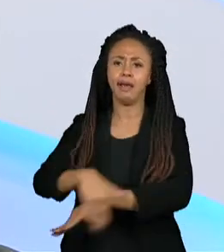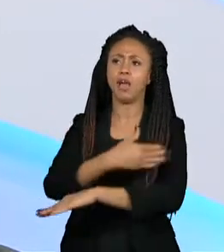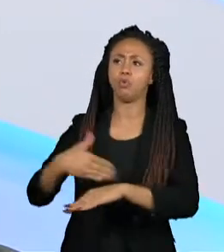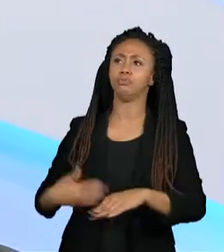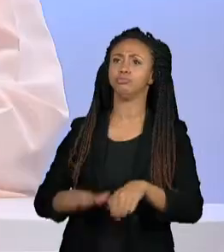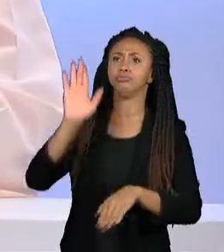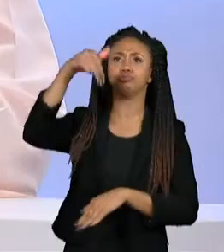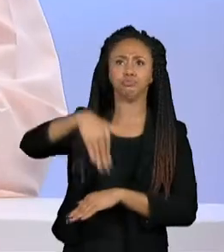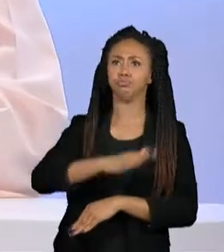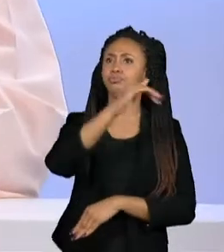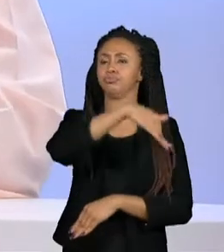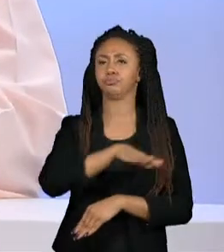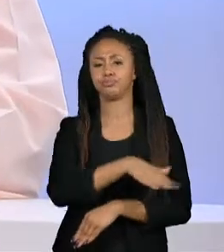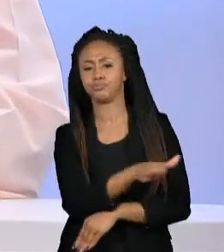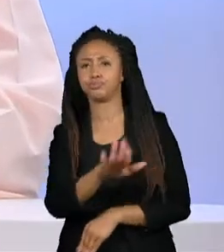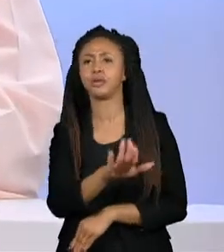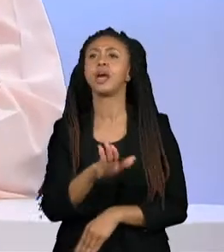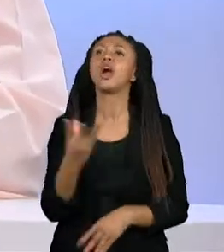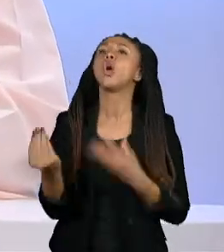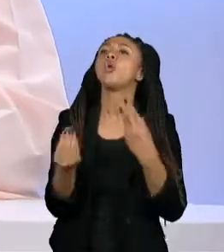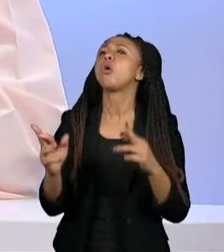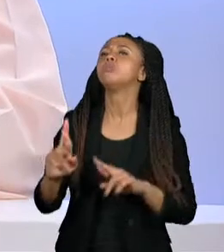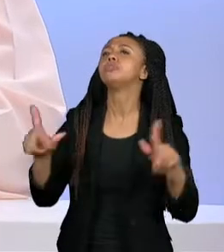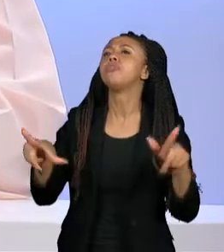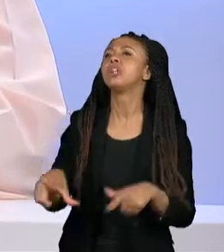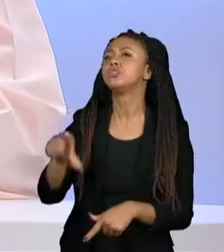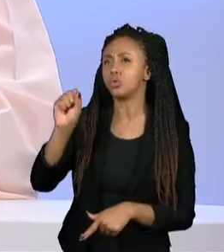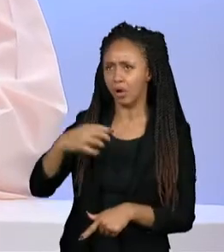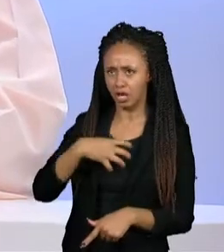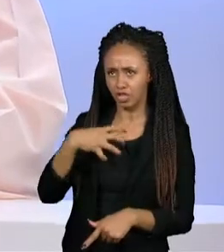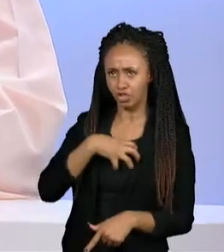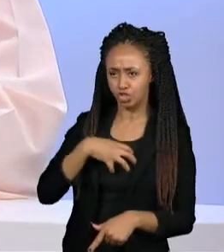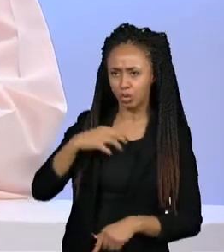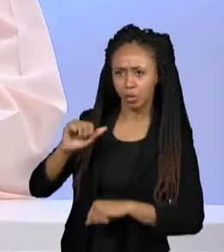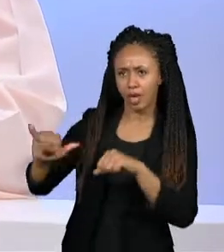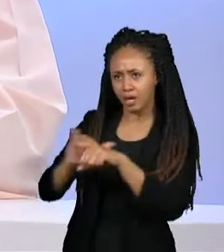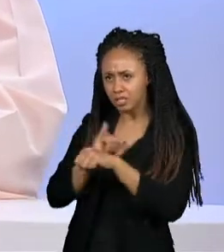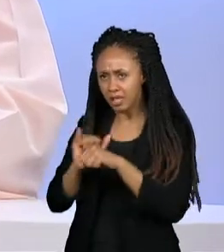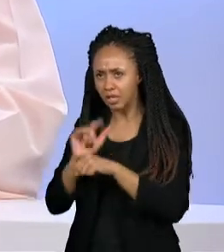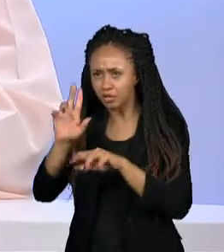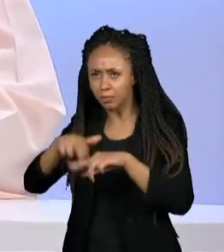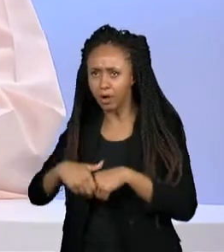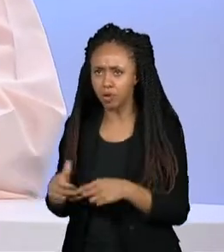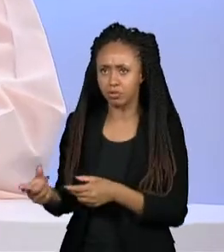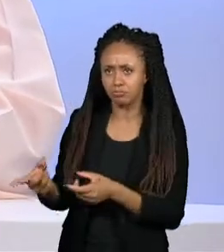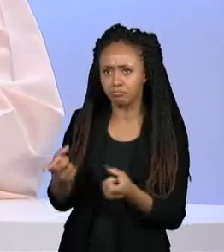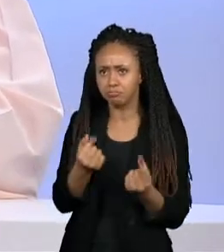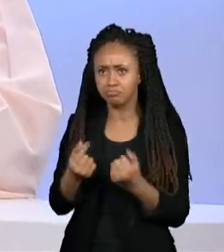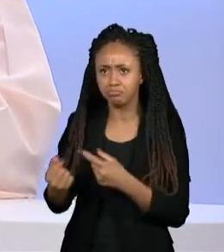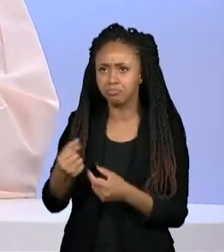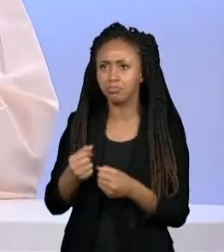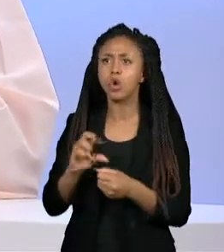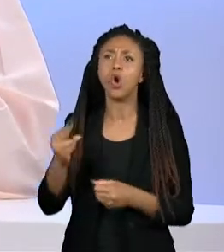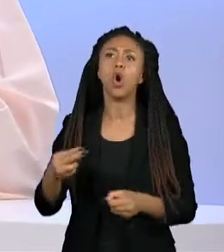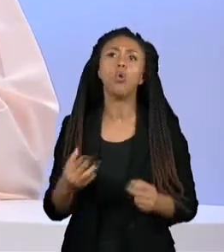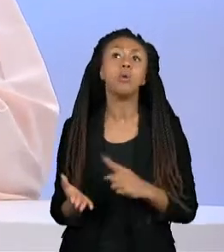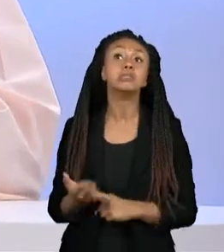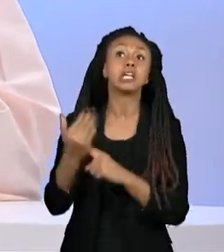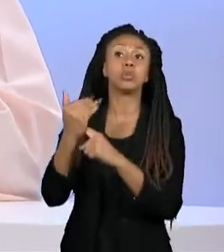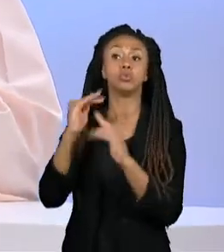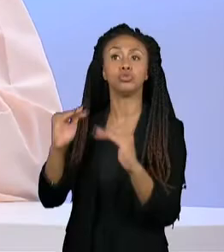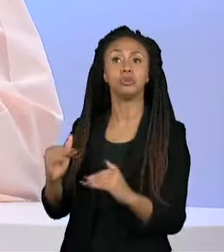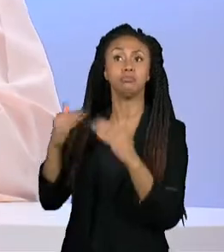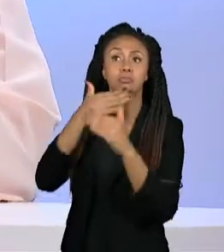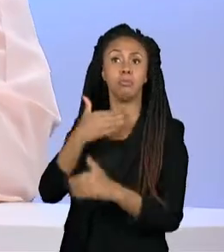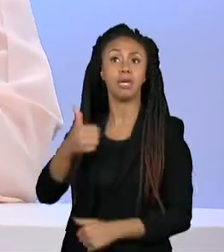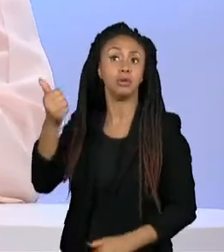etc. Como é se explica essa diferença? É uma opção comercial? Existe uma tecnologia mais avançada que permitiu criar essa